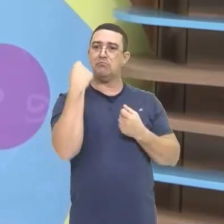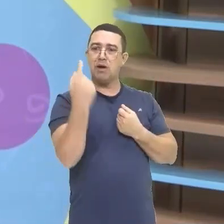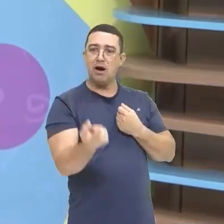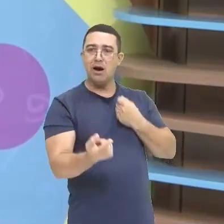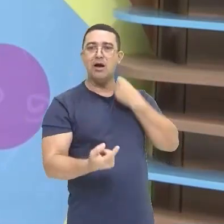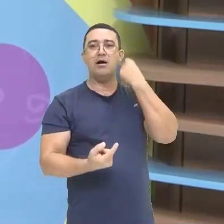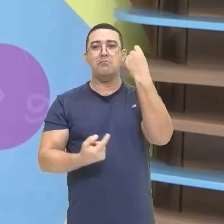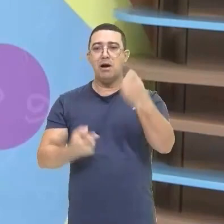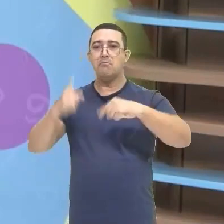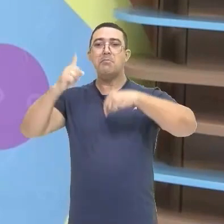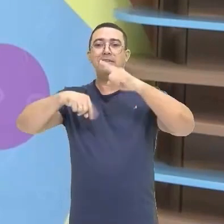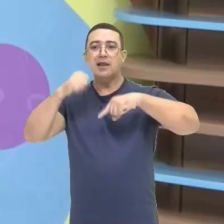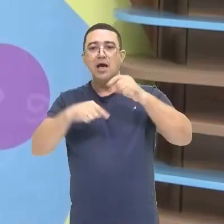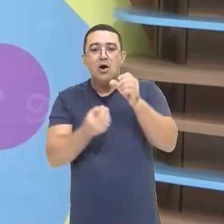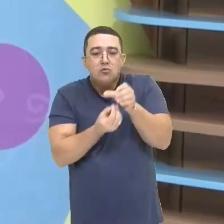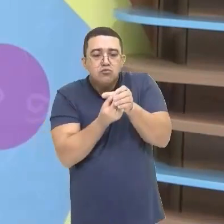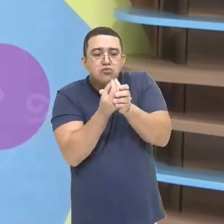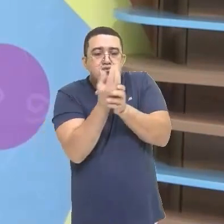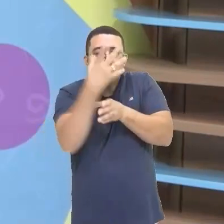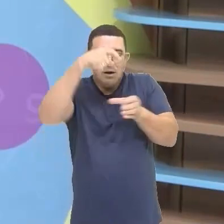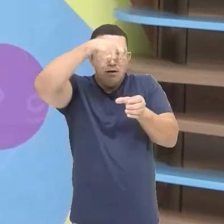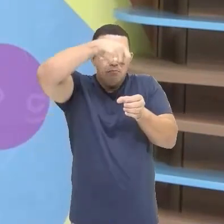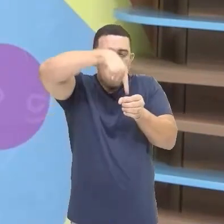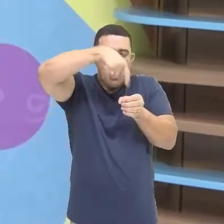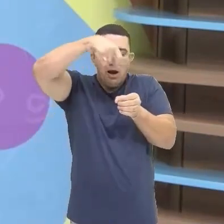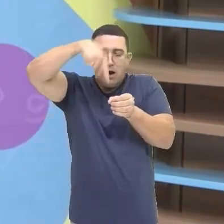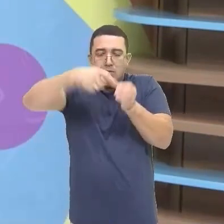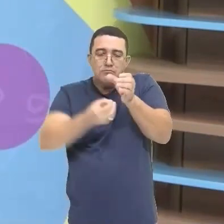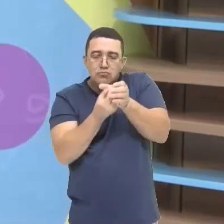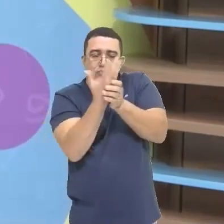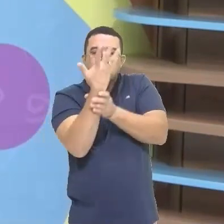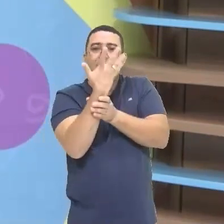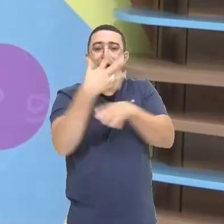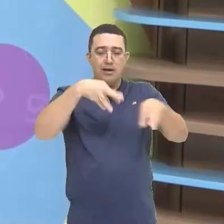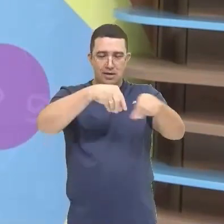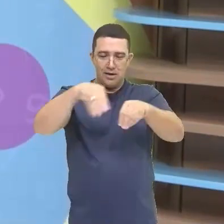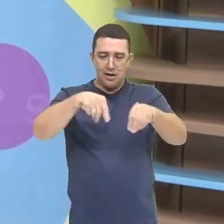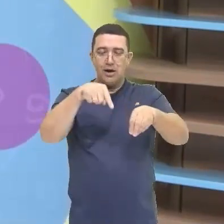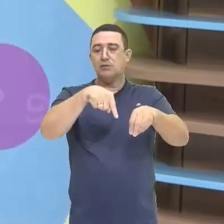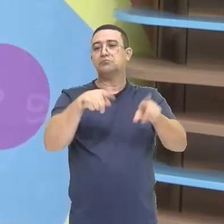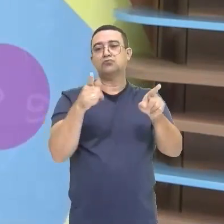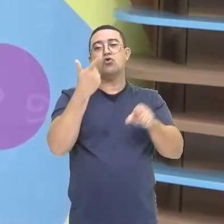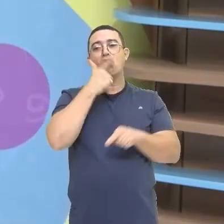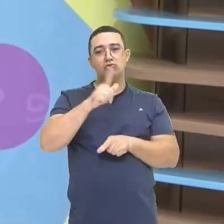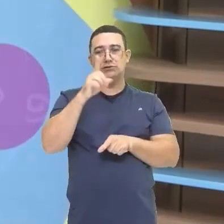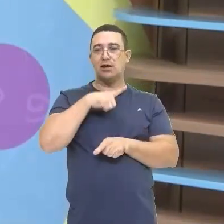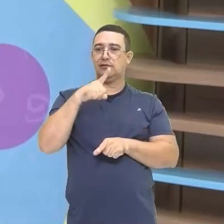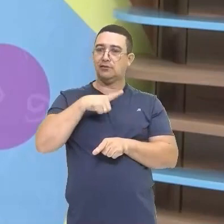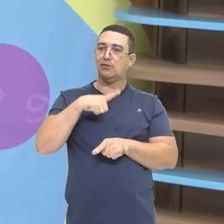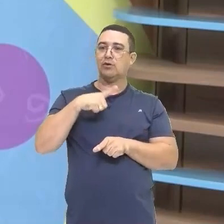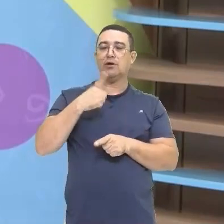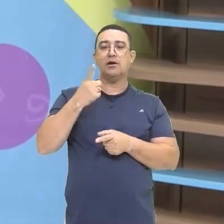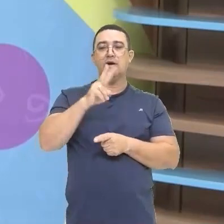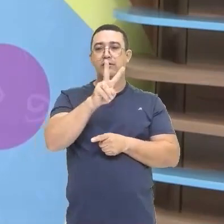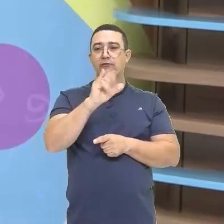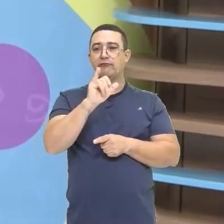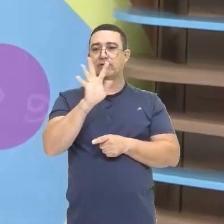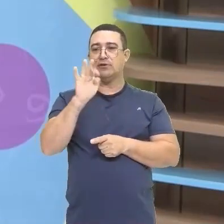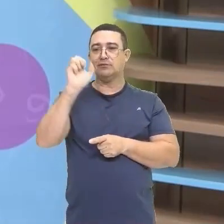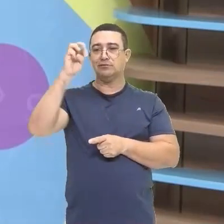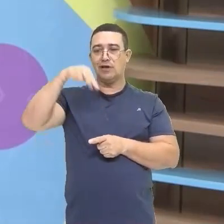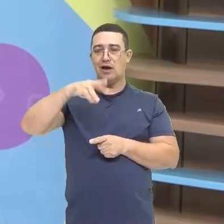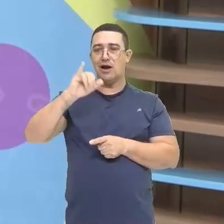ter ali Uma alternância De itens Que vão ser cultivados Para que aquele solo Ele possa ter A